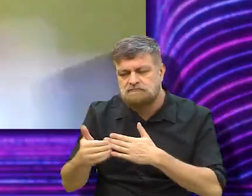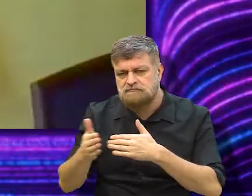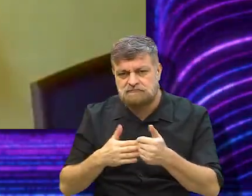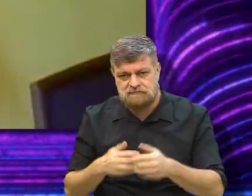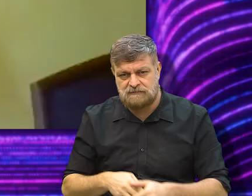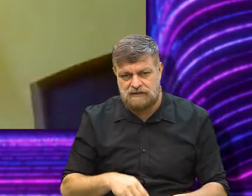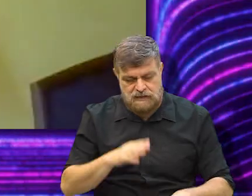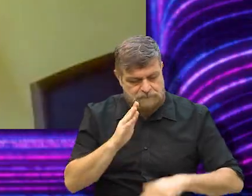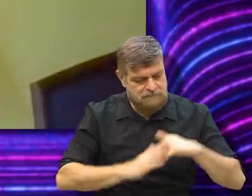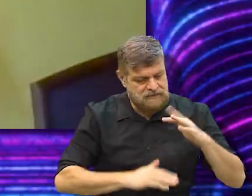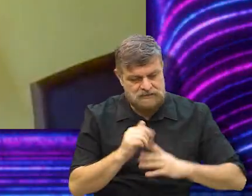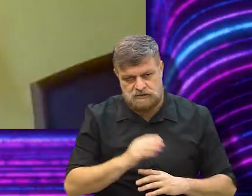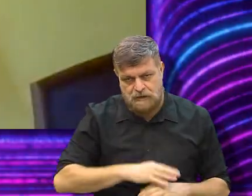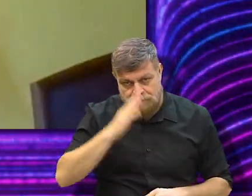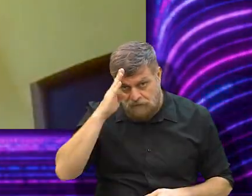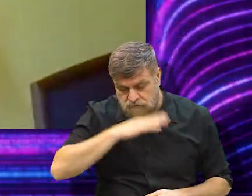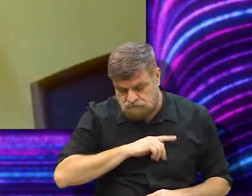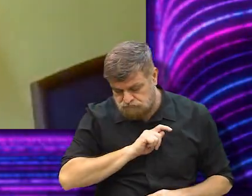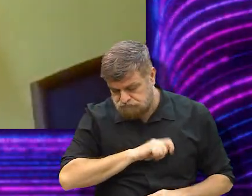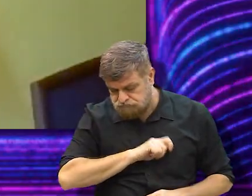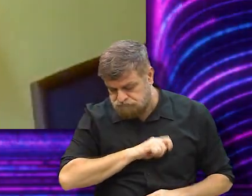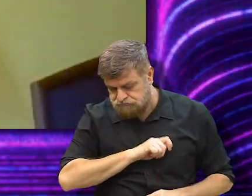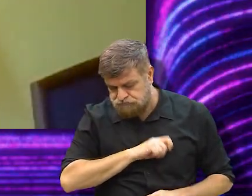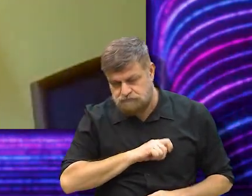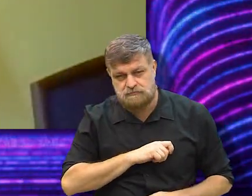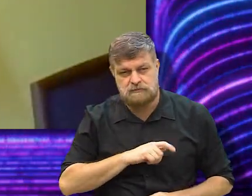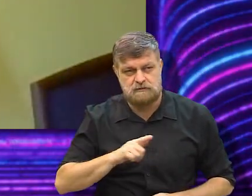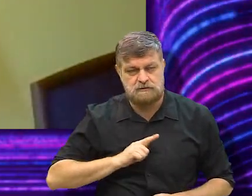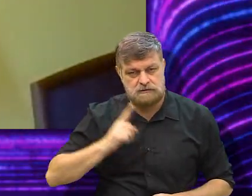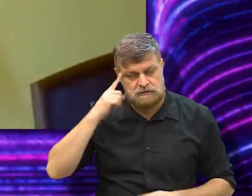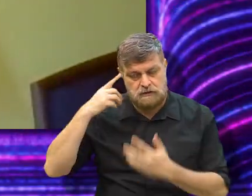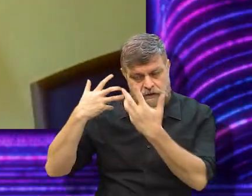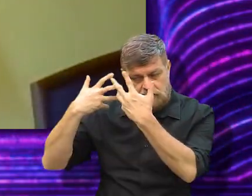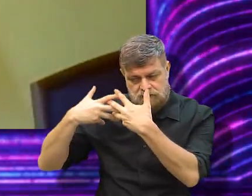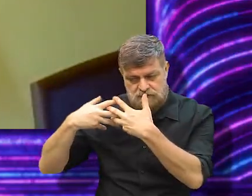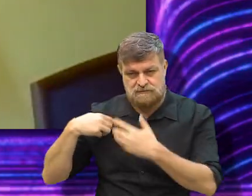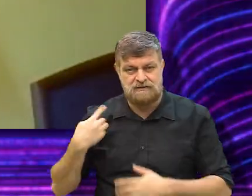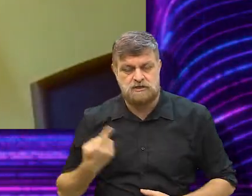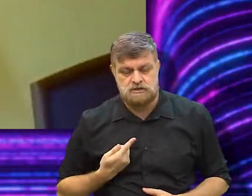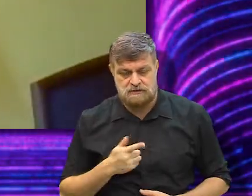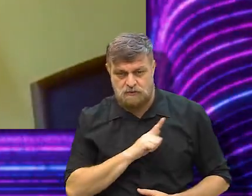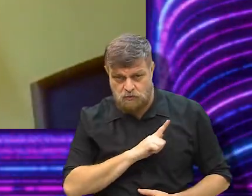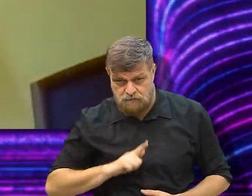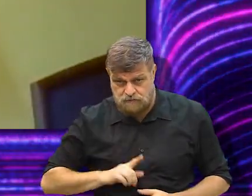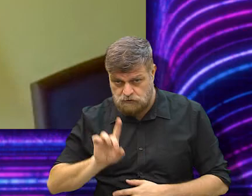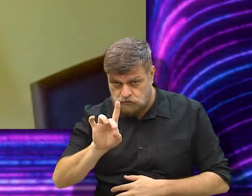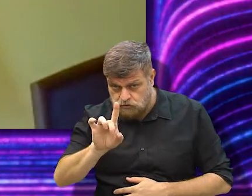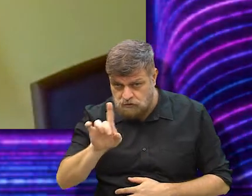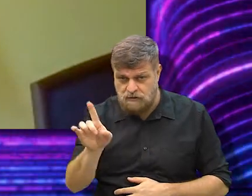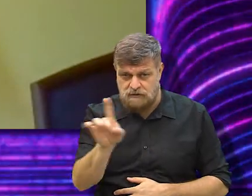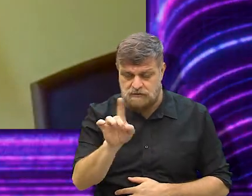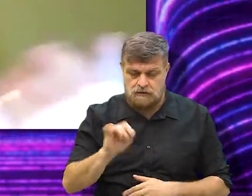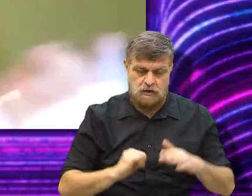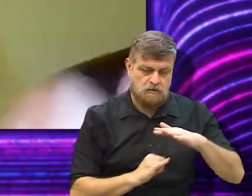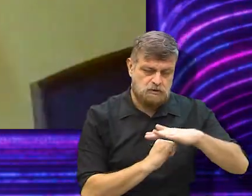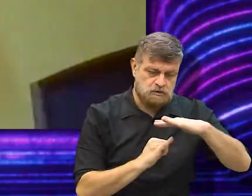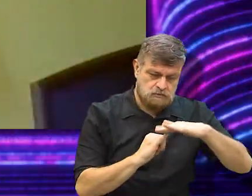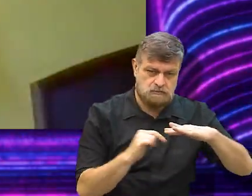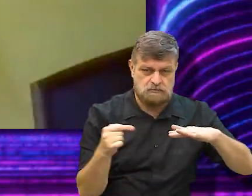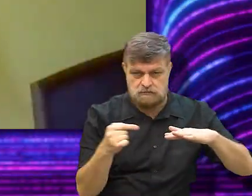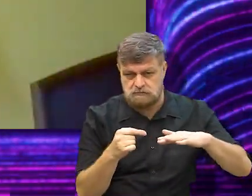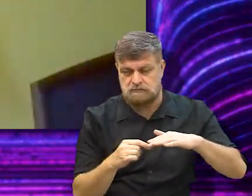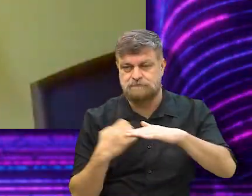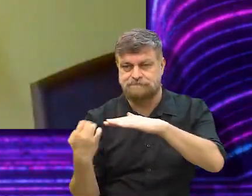não... independente do que ela precisar fazer. Então, acho que aqui tem a reflexão que a gente não tem só em governo, mas que a gente tem também em